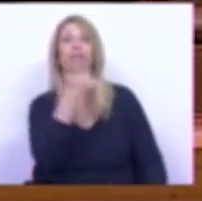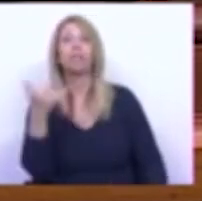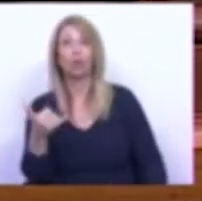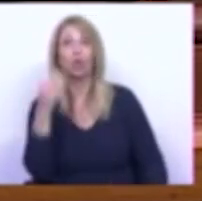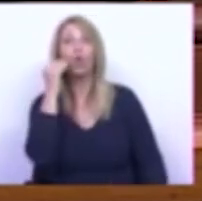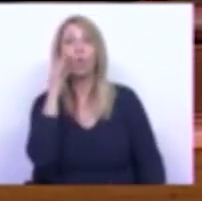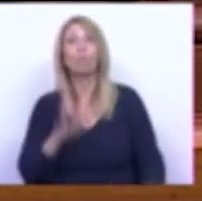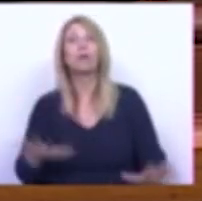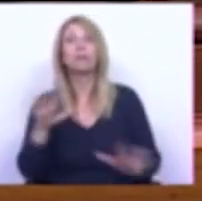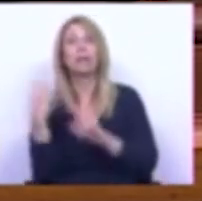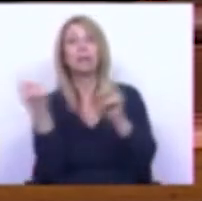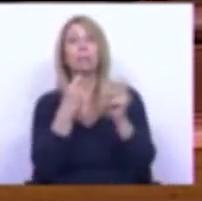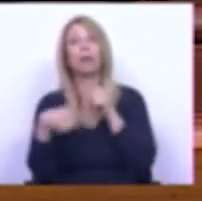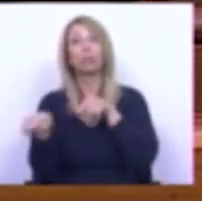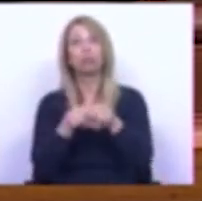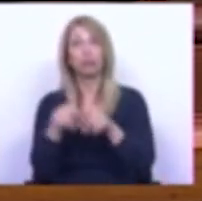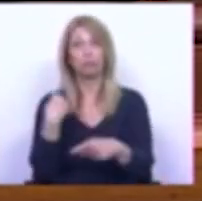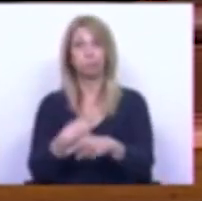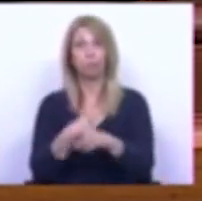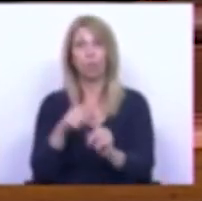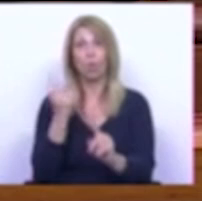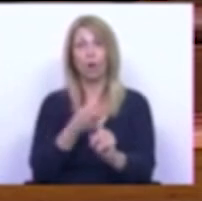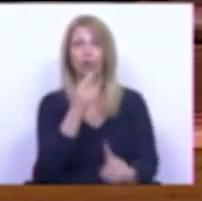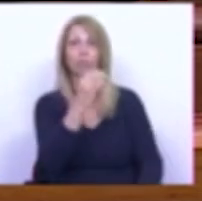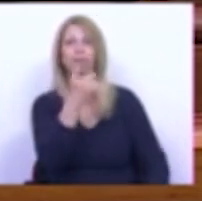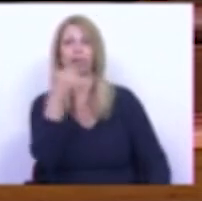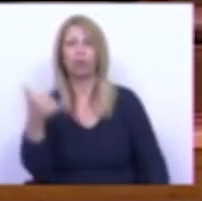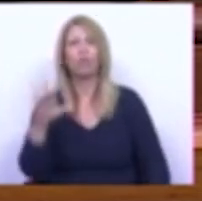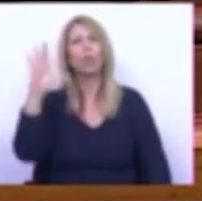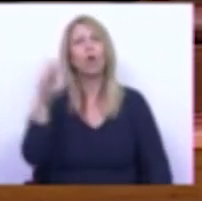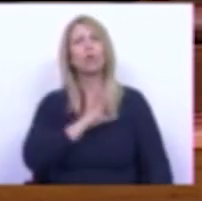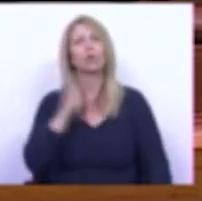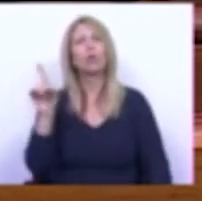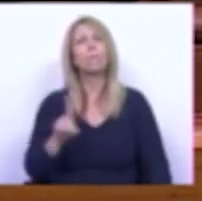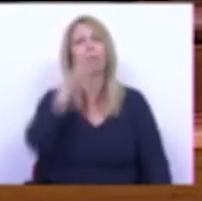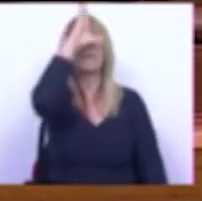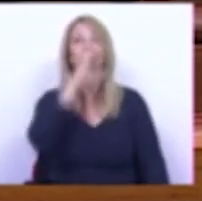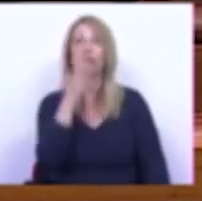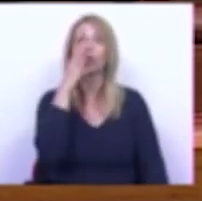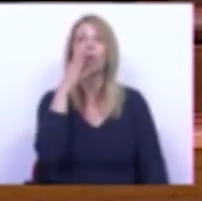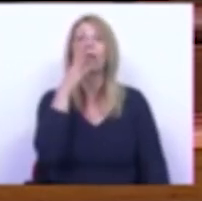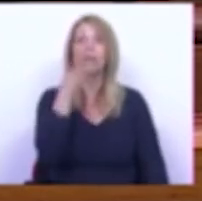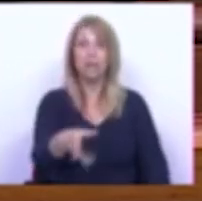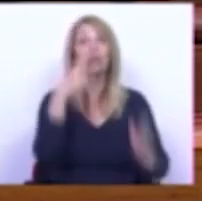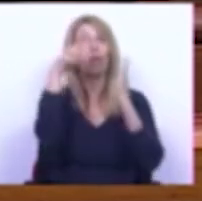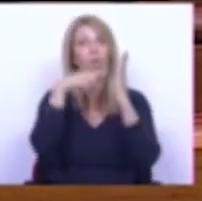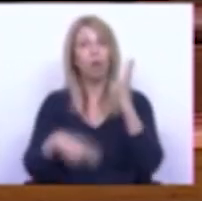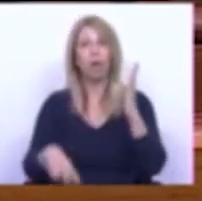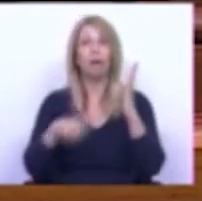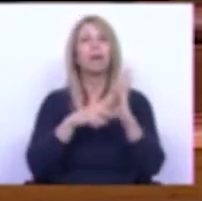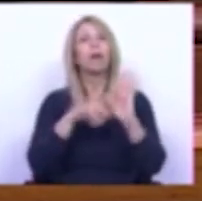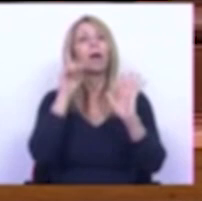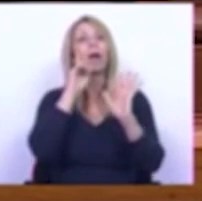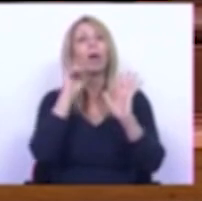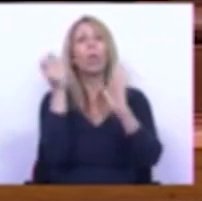está o debate político nesse mesmo ano de 2022. Foi quando o senhor primeiro-ministro se referiu e cito a expressão feliz